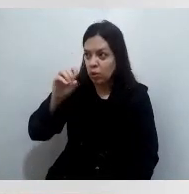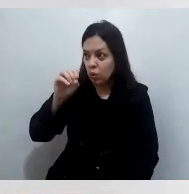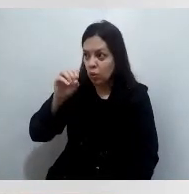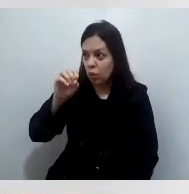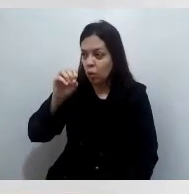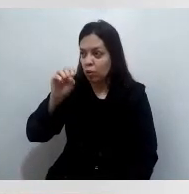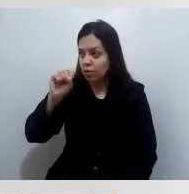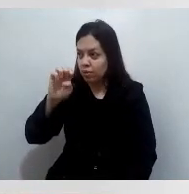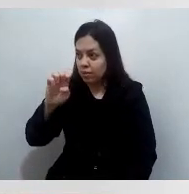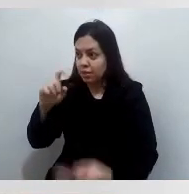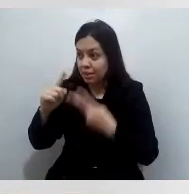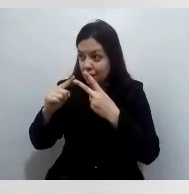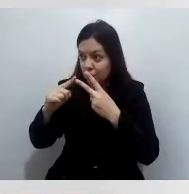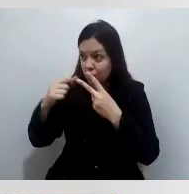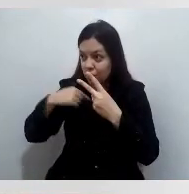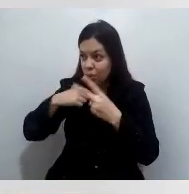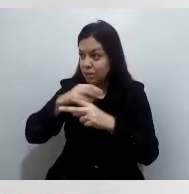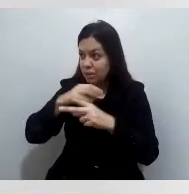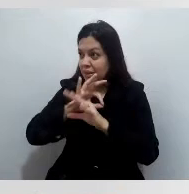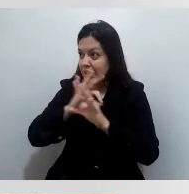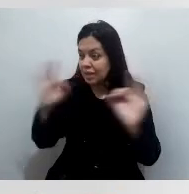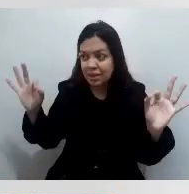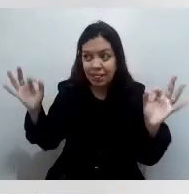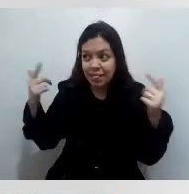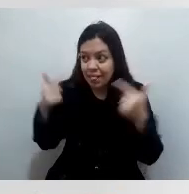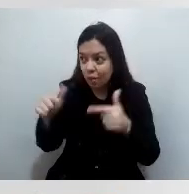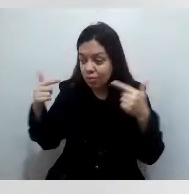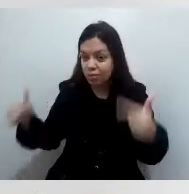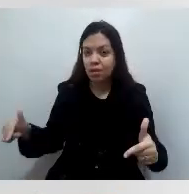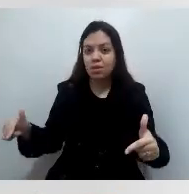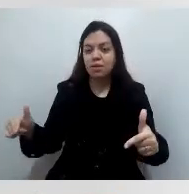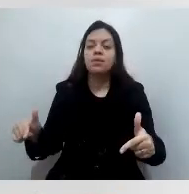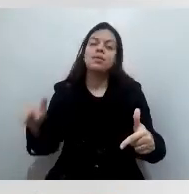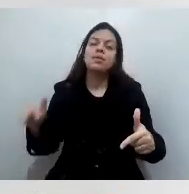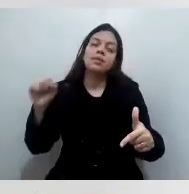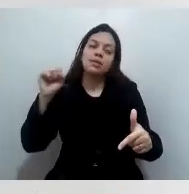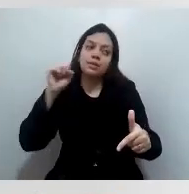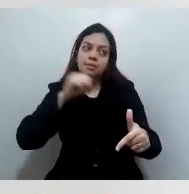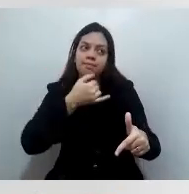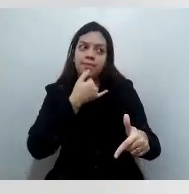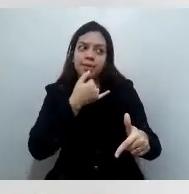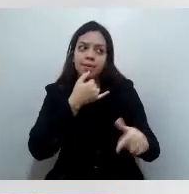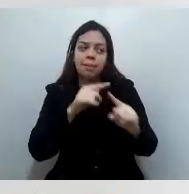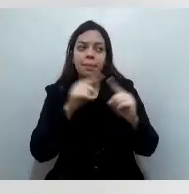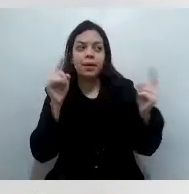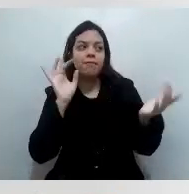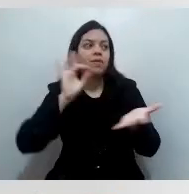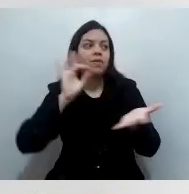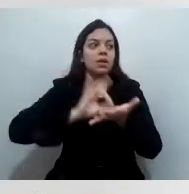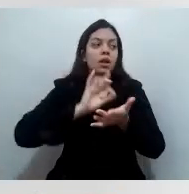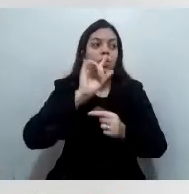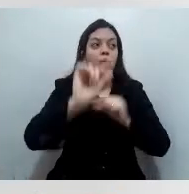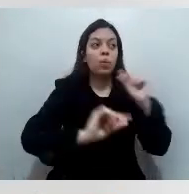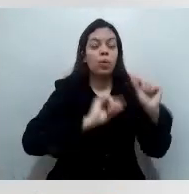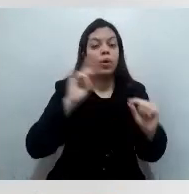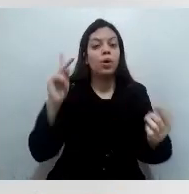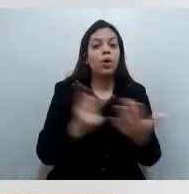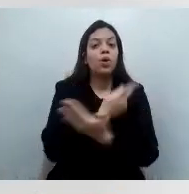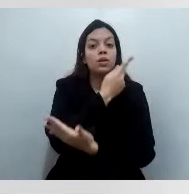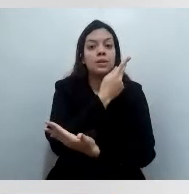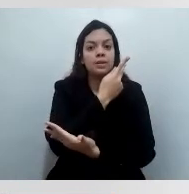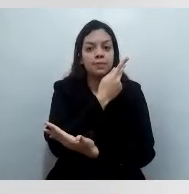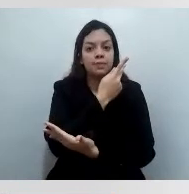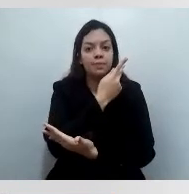Infelizmente, sim. Mas, na verdade, o que aconteceu é que o Programa